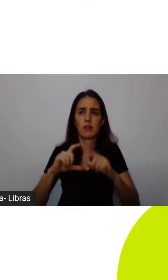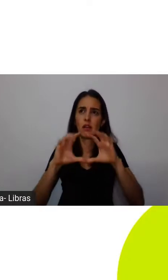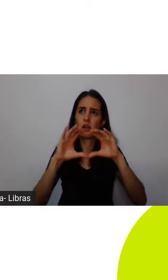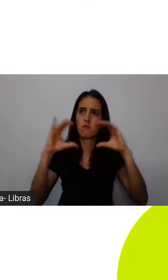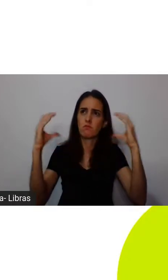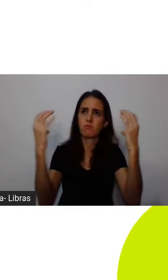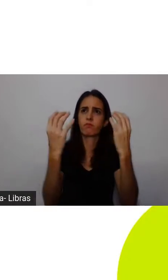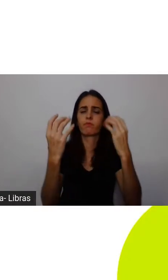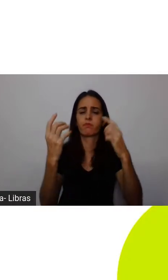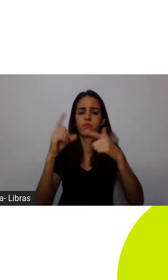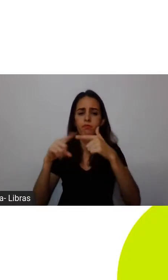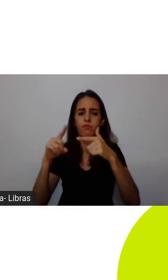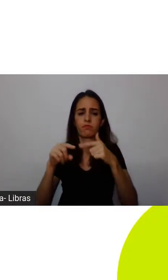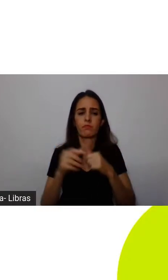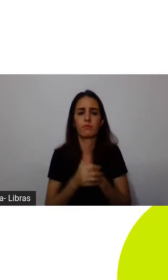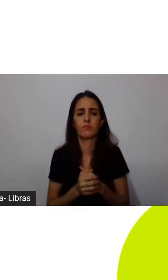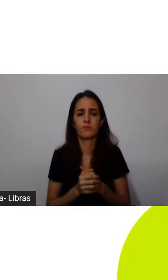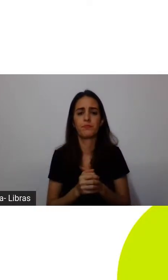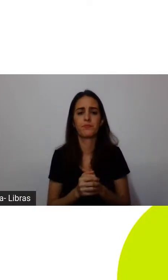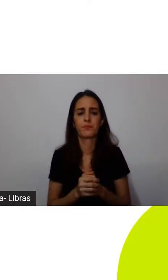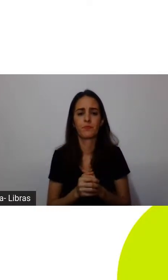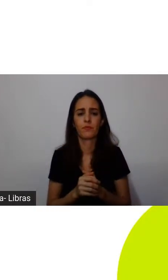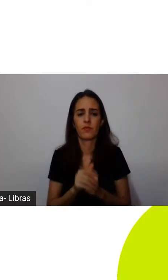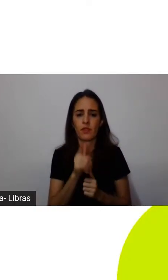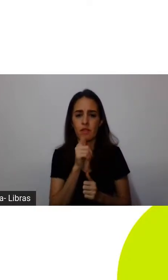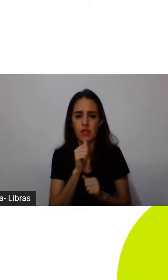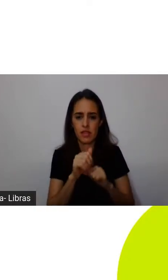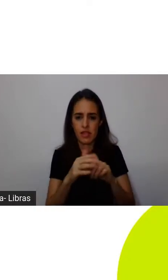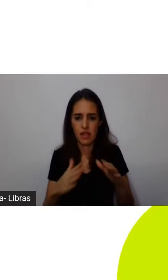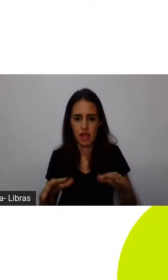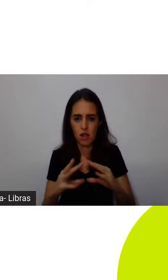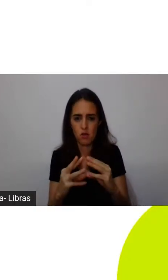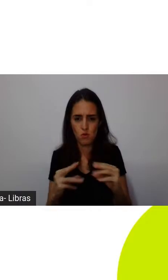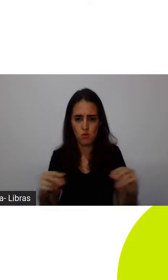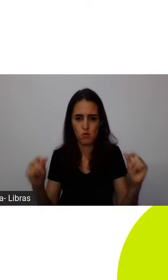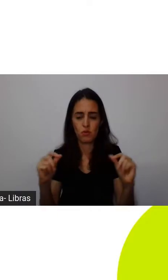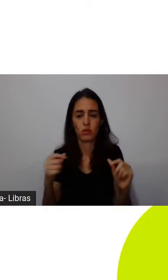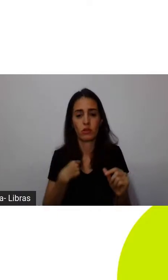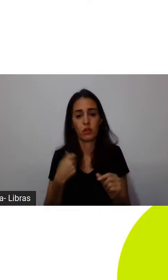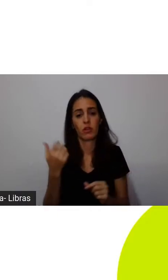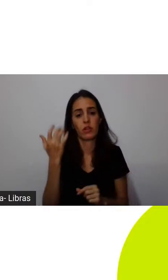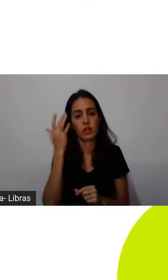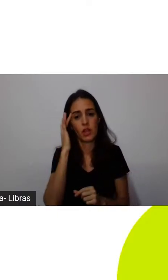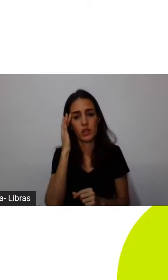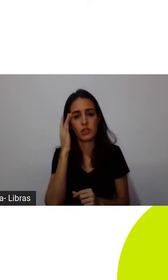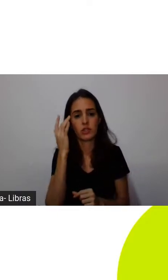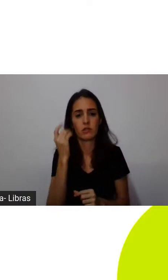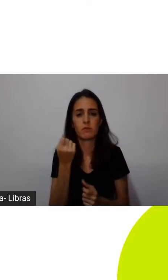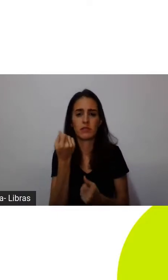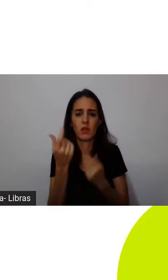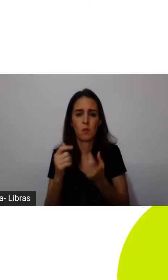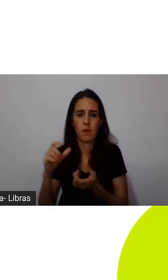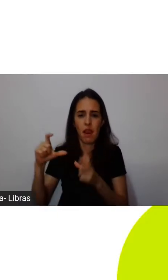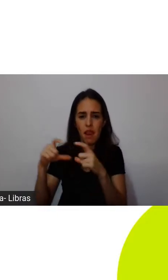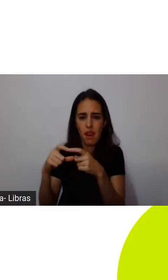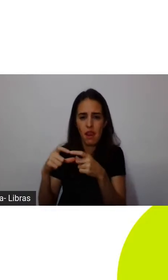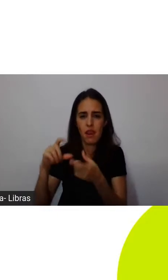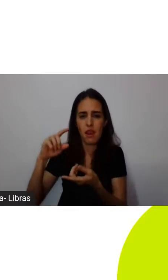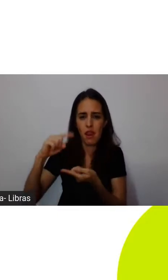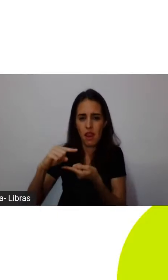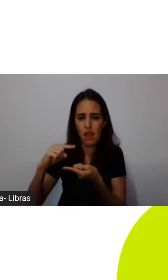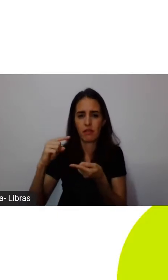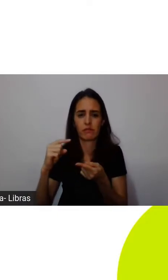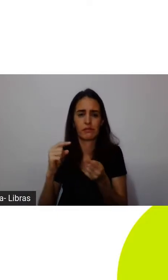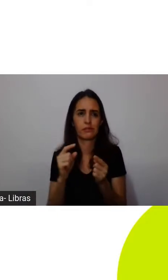recorrentes eras glaciais recorrentes e achamos que alguns sacos plásticos e latas e alumínio vão fazer a diferença